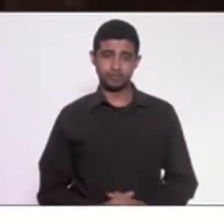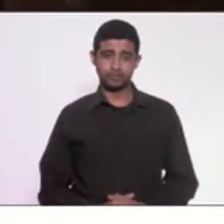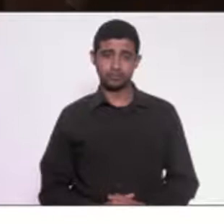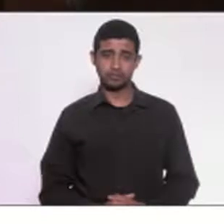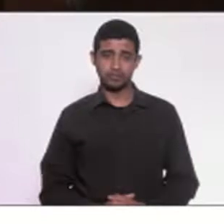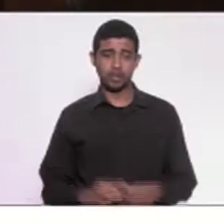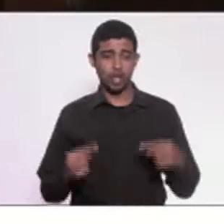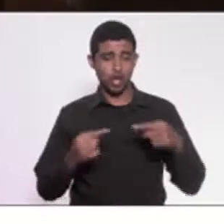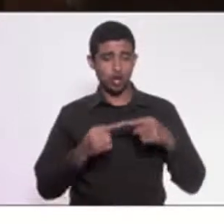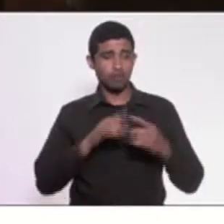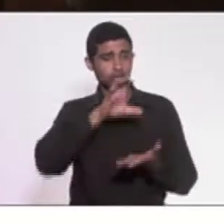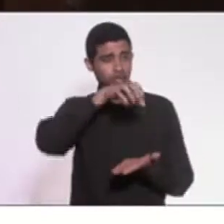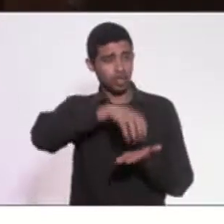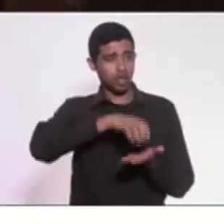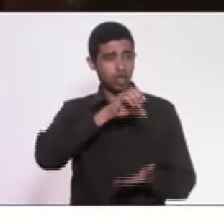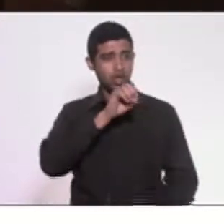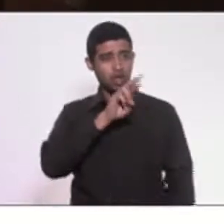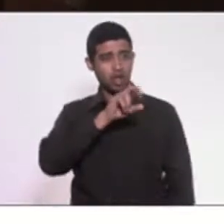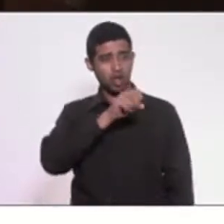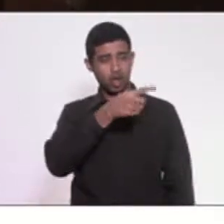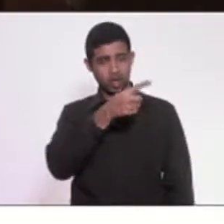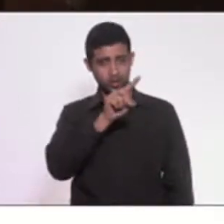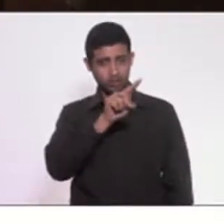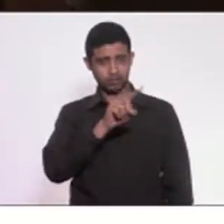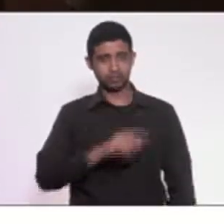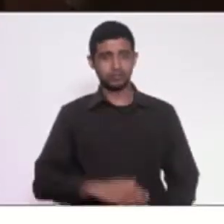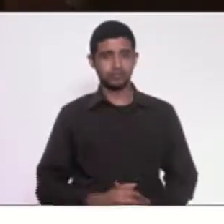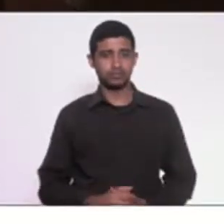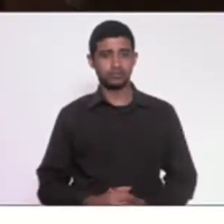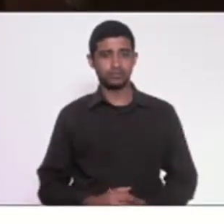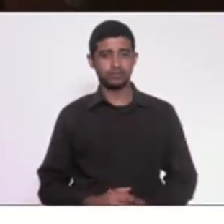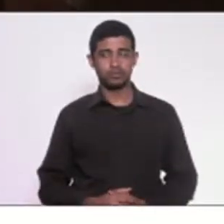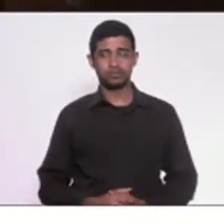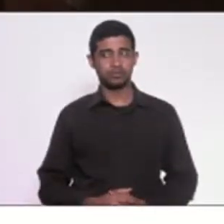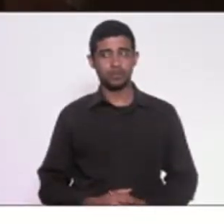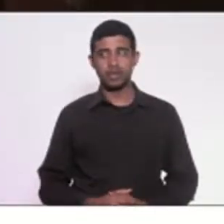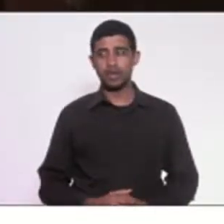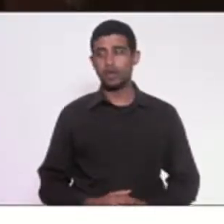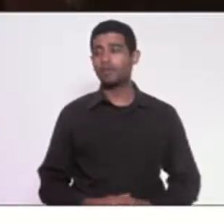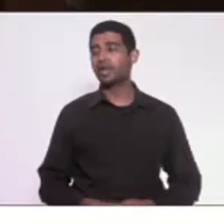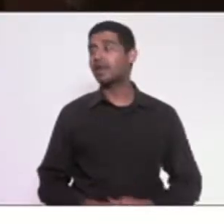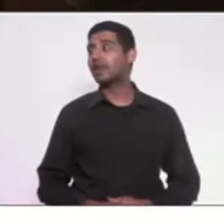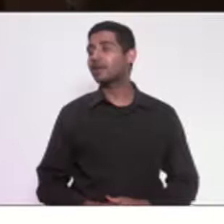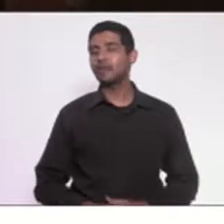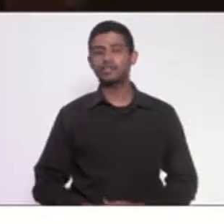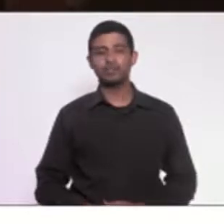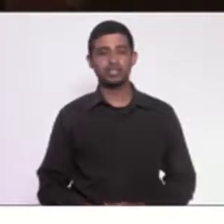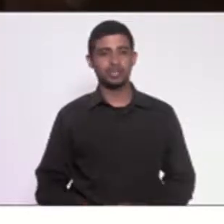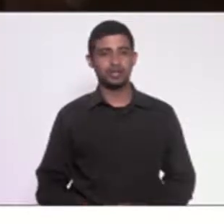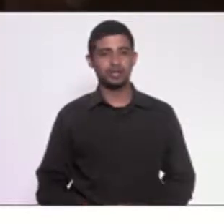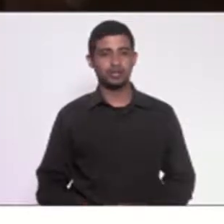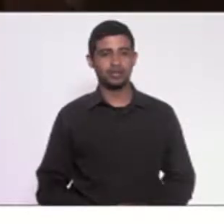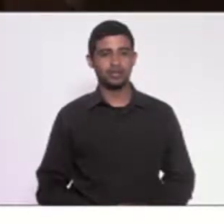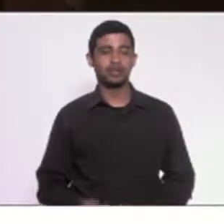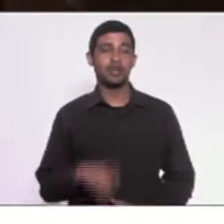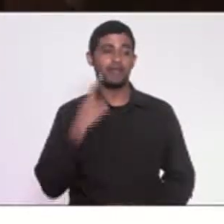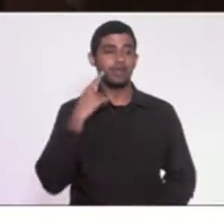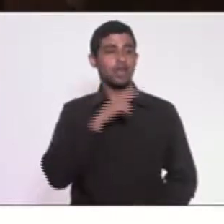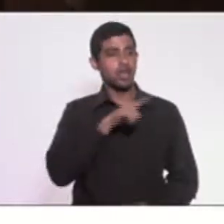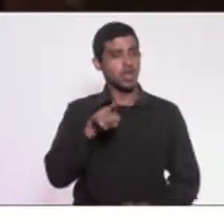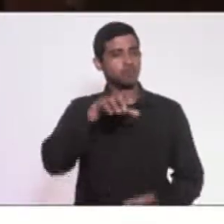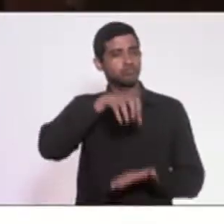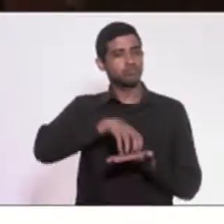órgãos colegiados que controlam, que monitoram, que acompanham